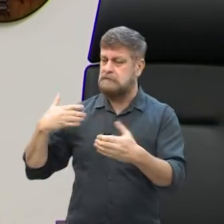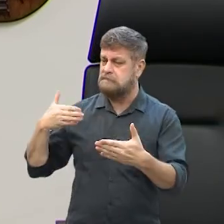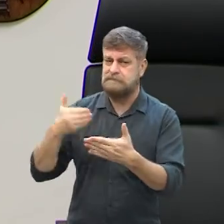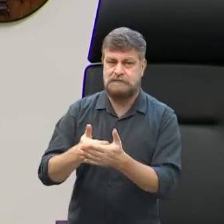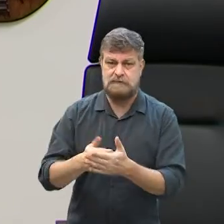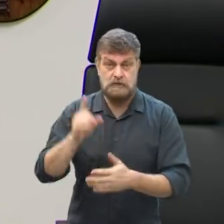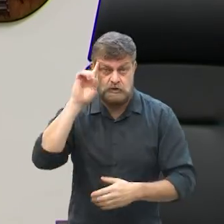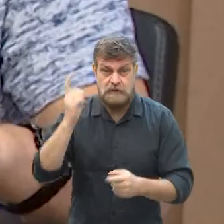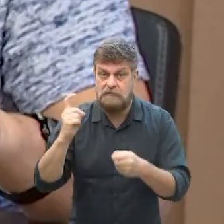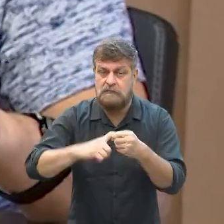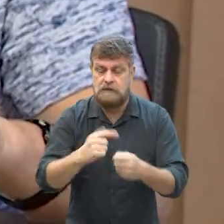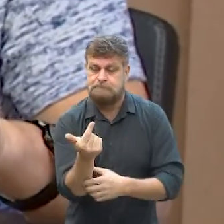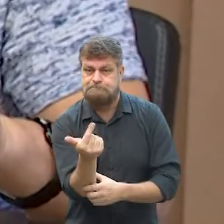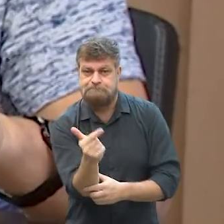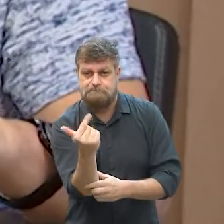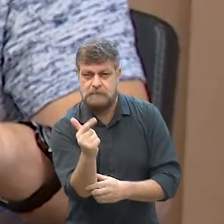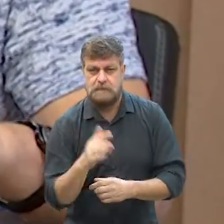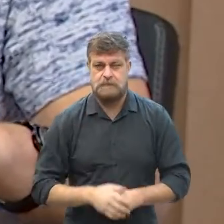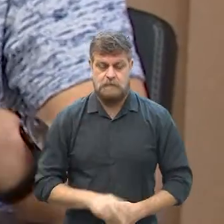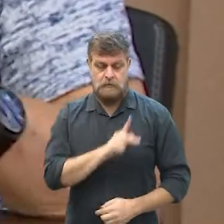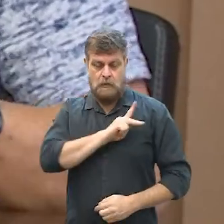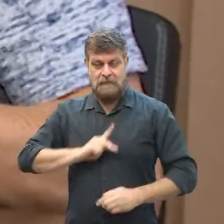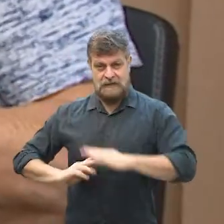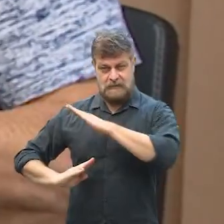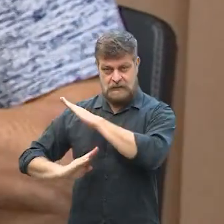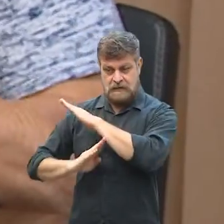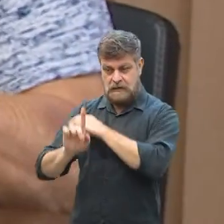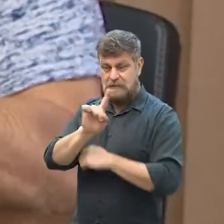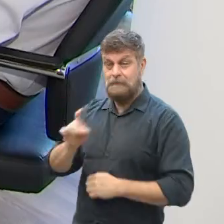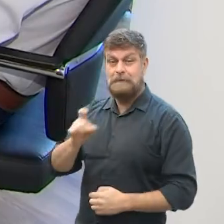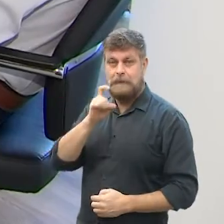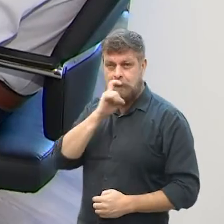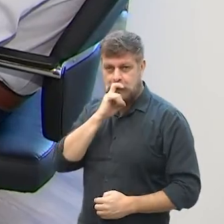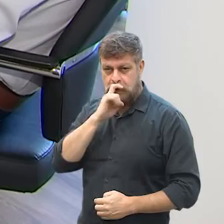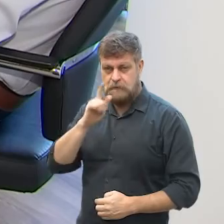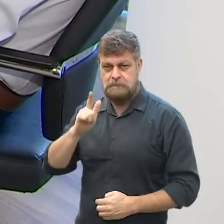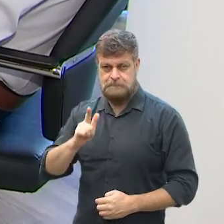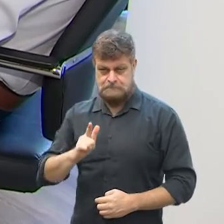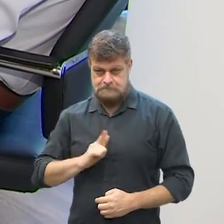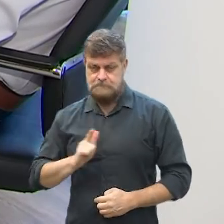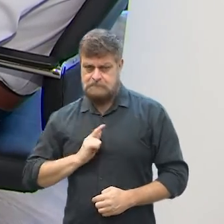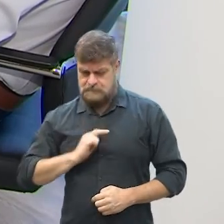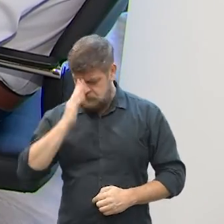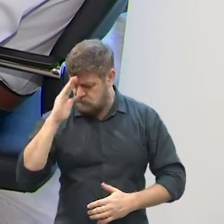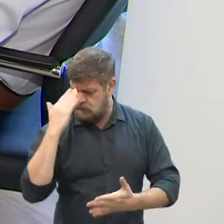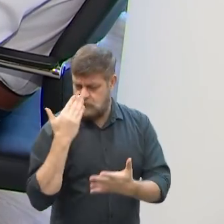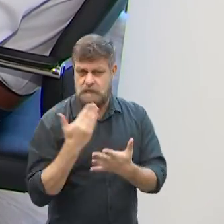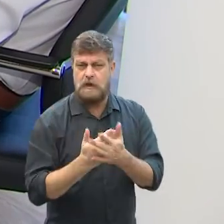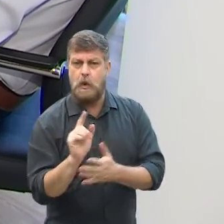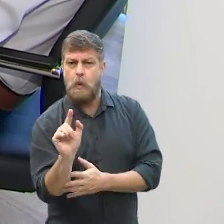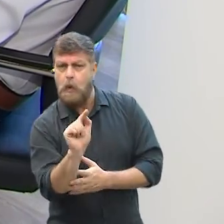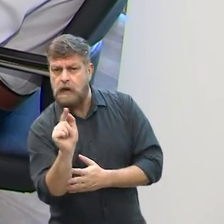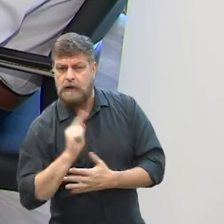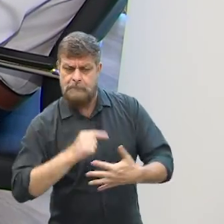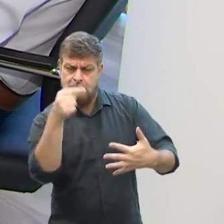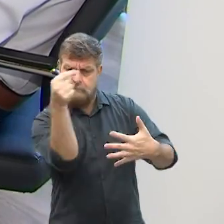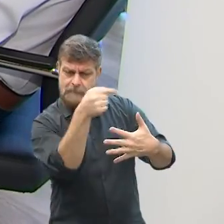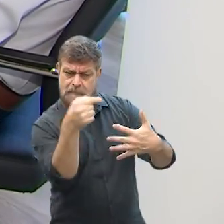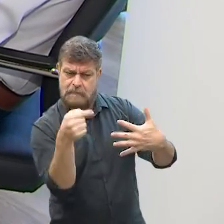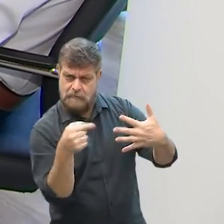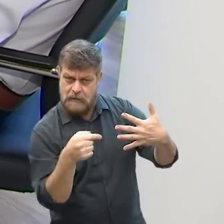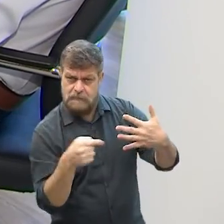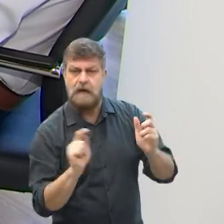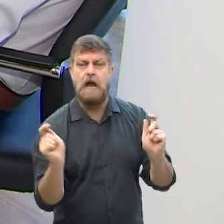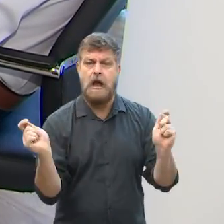sem data para retornar. O presidente da Câmara de Campinas, o vereador Zé Carlos, acredita que algumas reivindicações